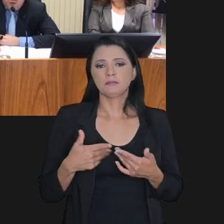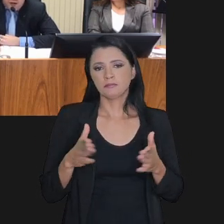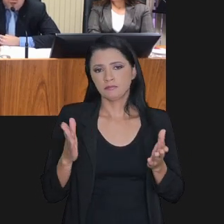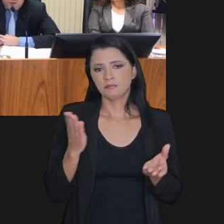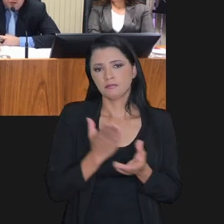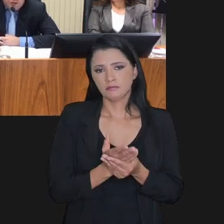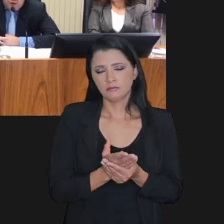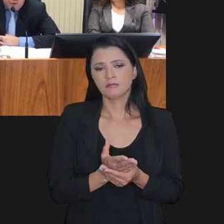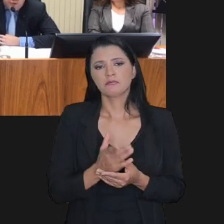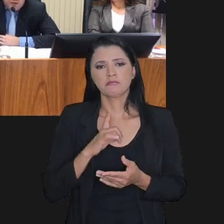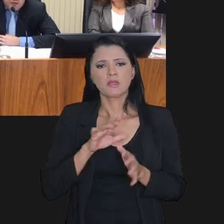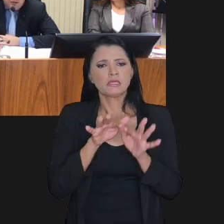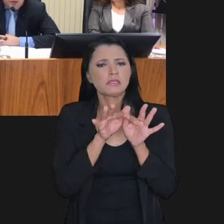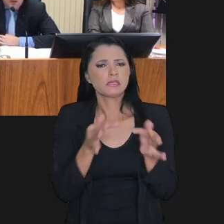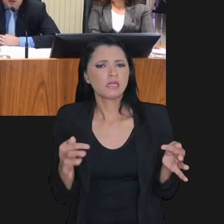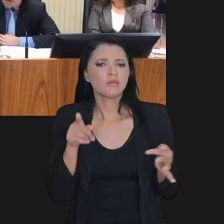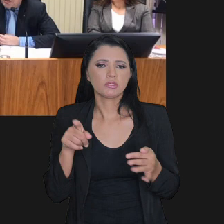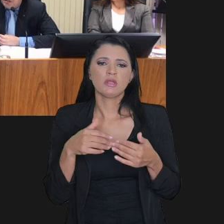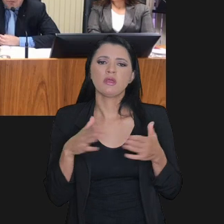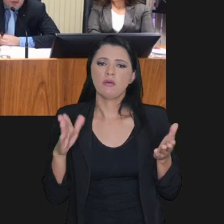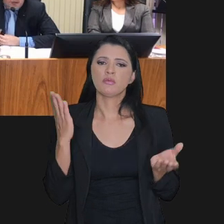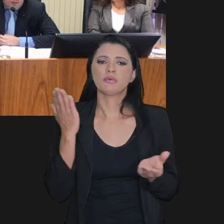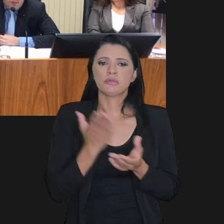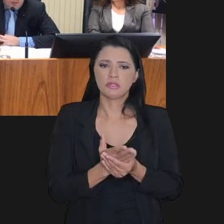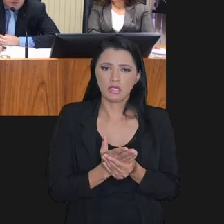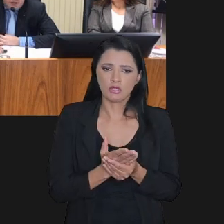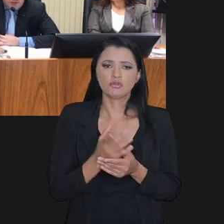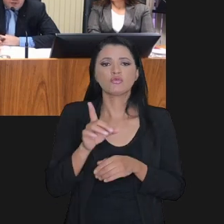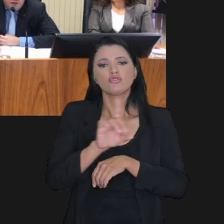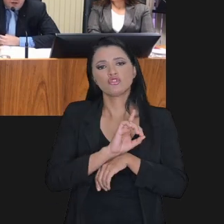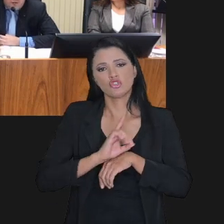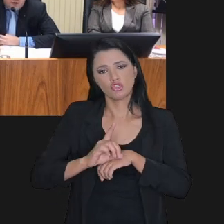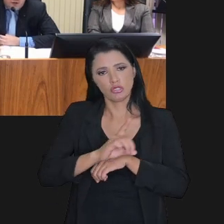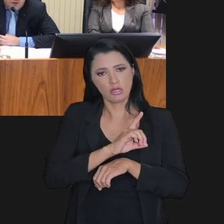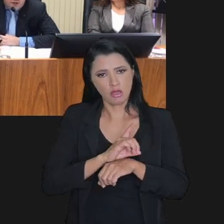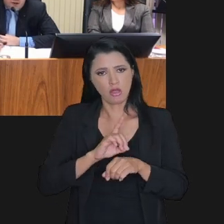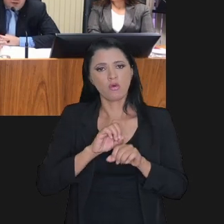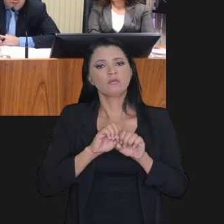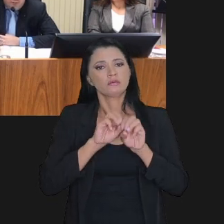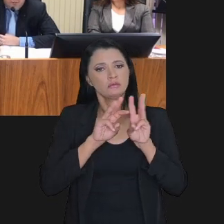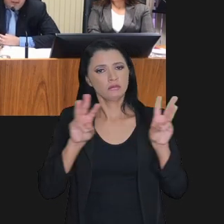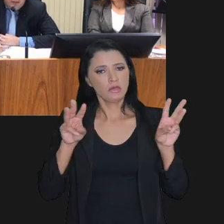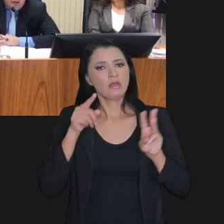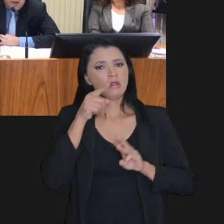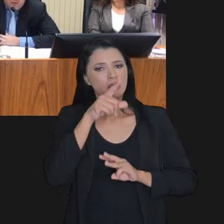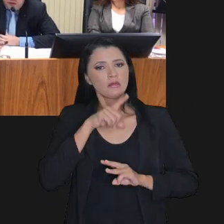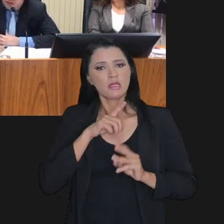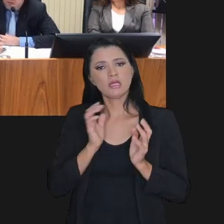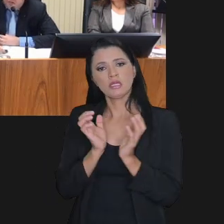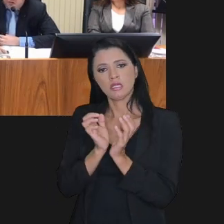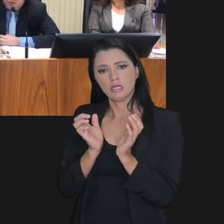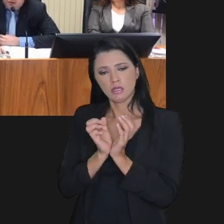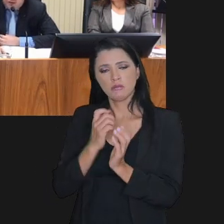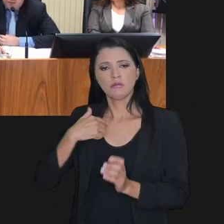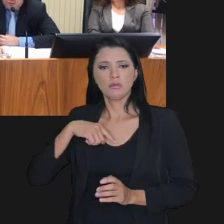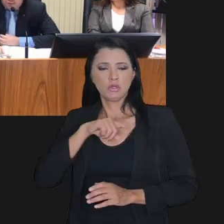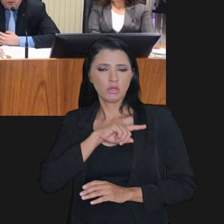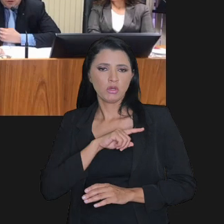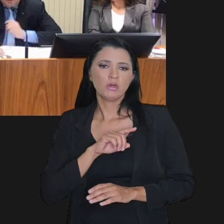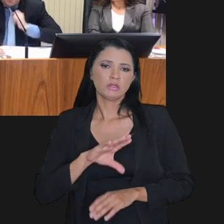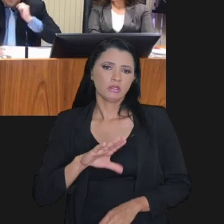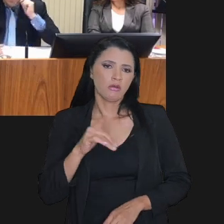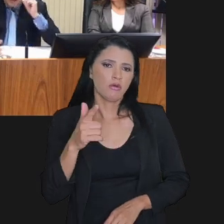ele abre um processo, a gente entende que é bem simples, ele abre um processo via digital e aí tem uma equipe nossa,